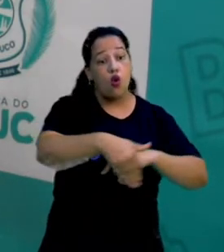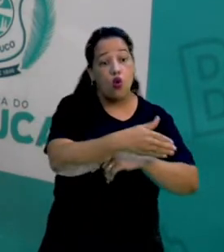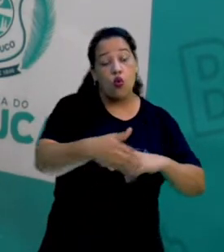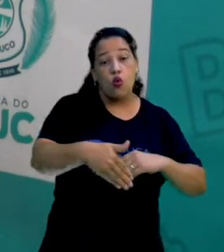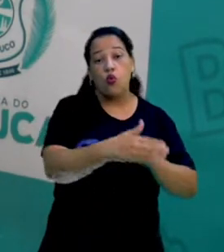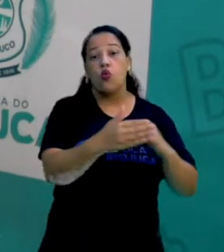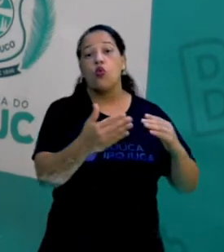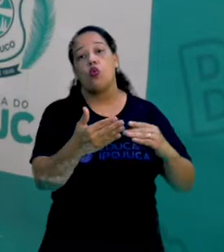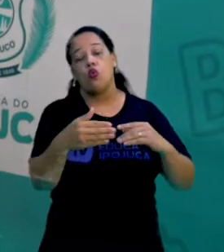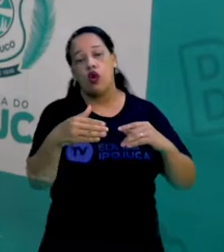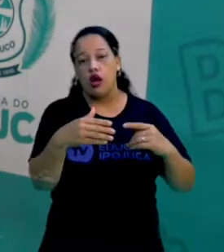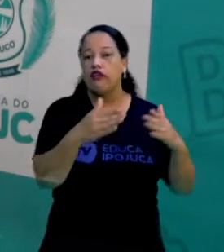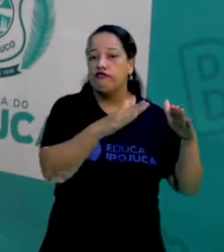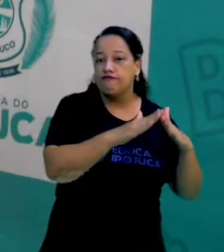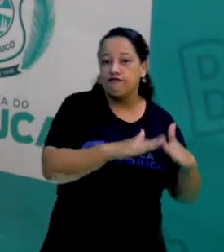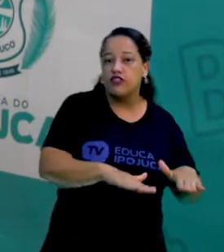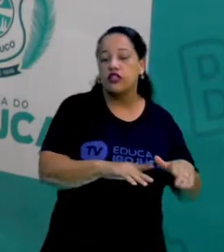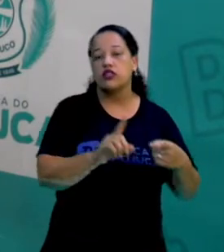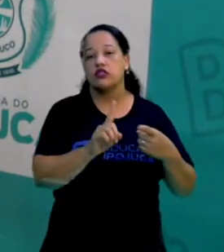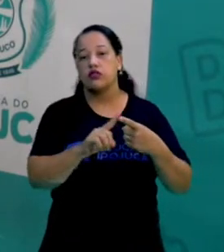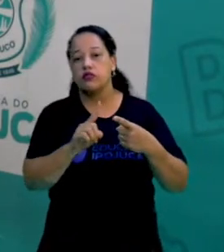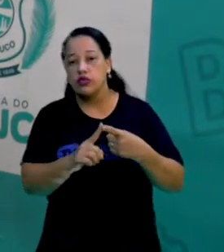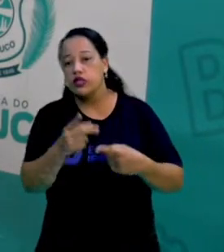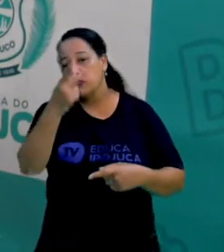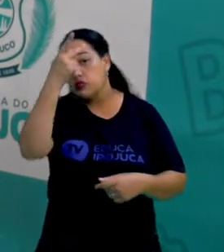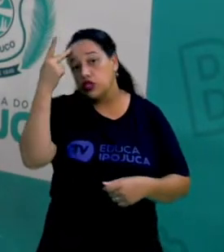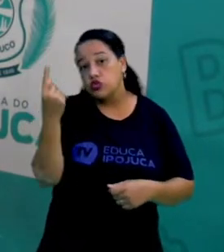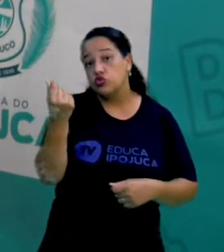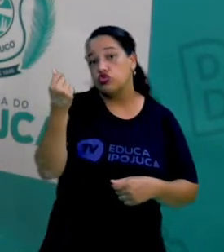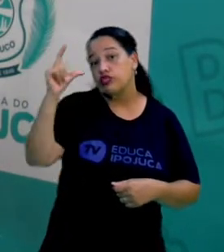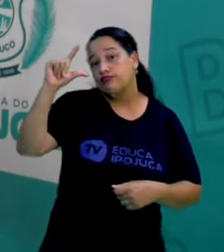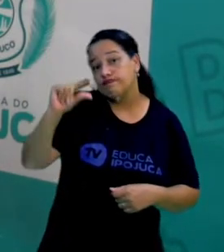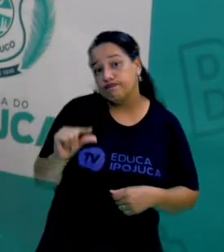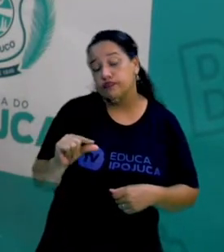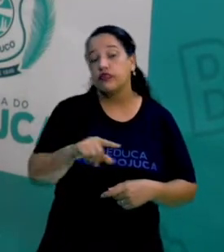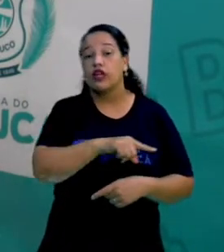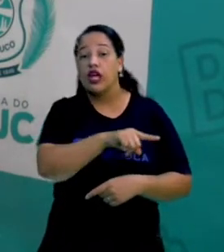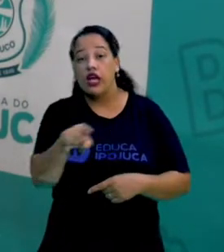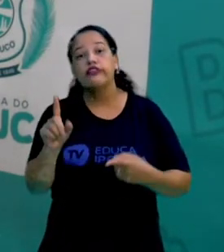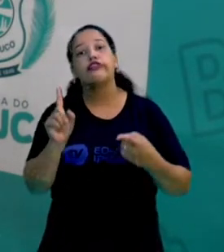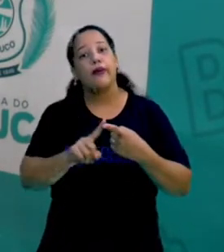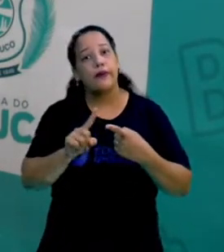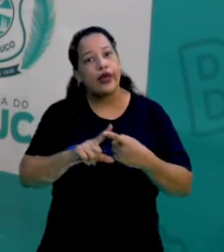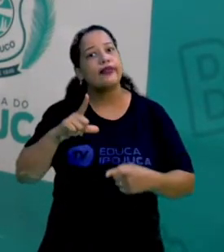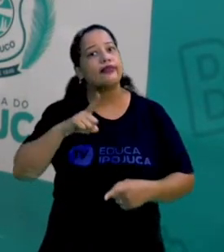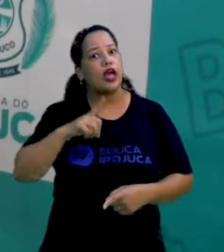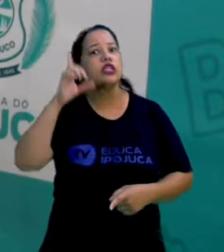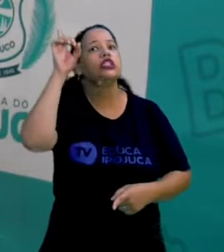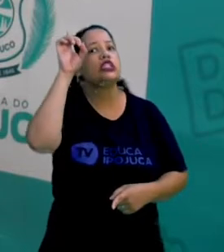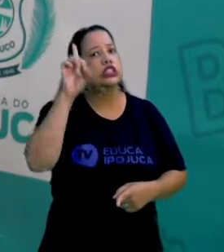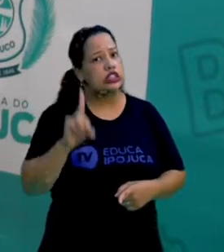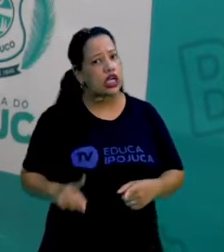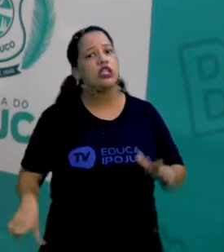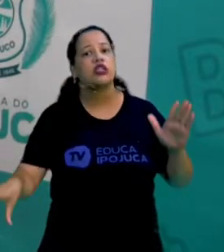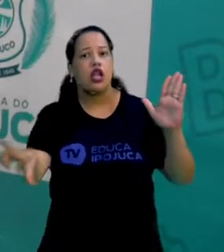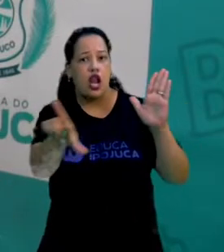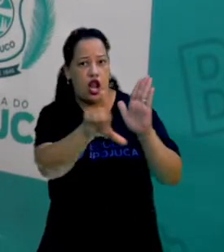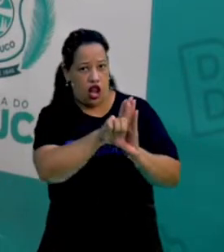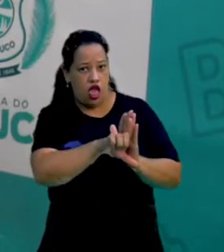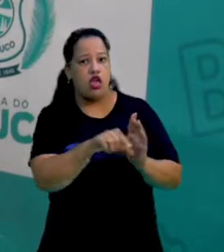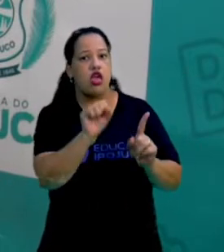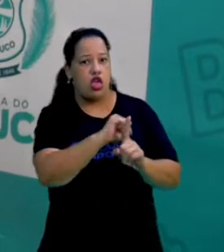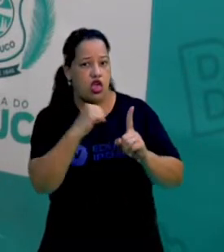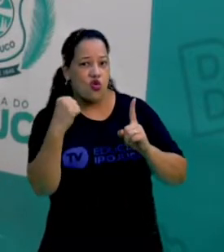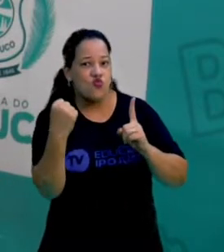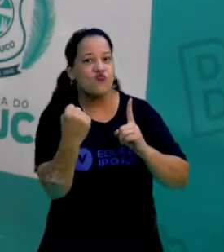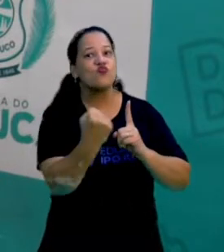pessoas de baixa renda também têm o seu direito garantido na lei de inclusão social,